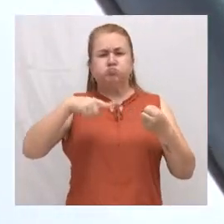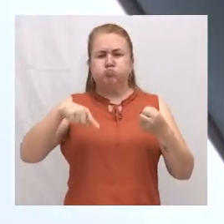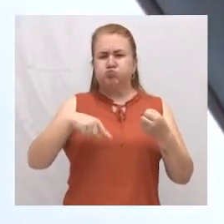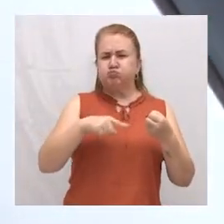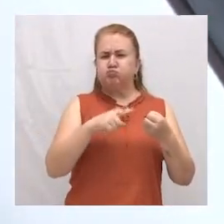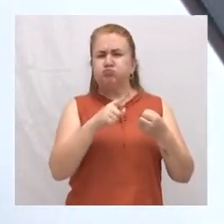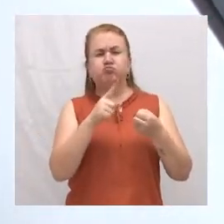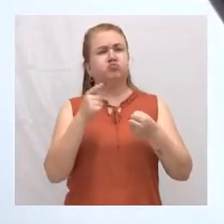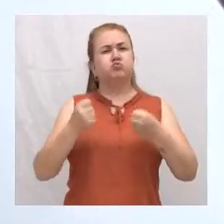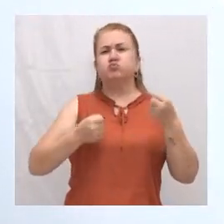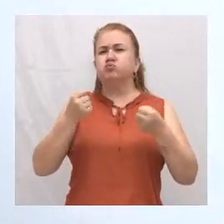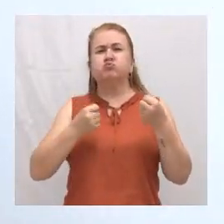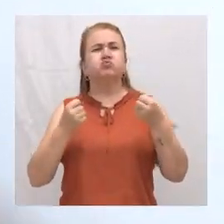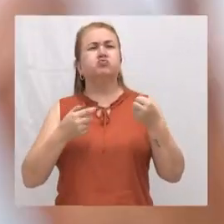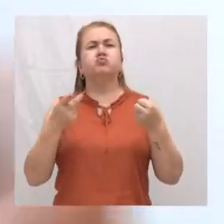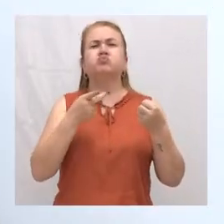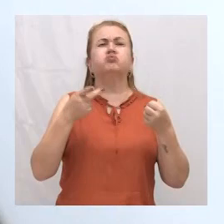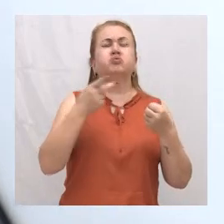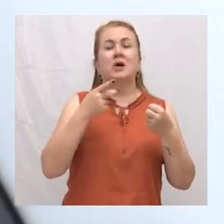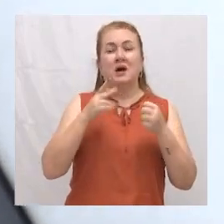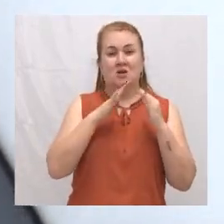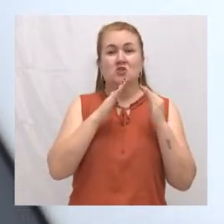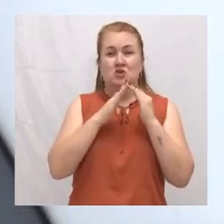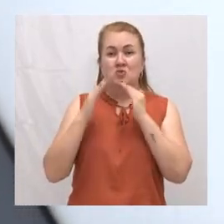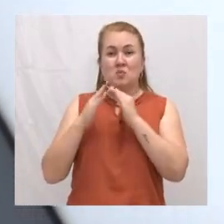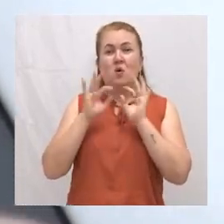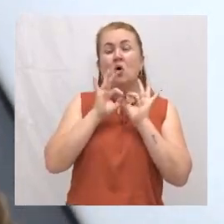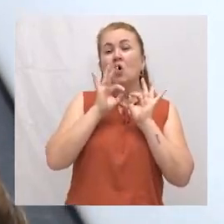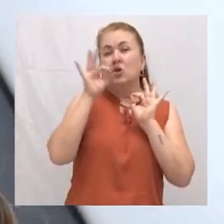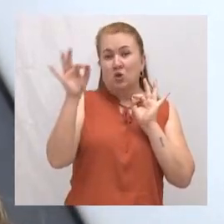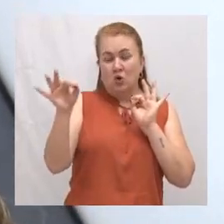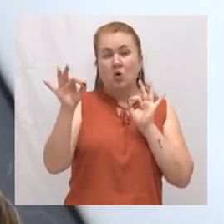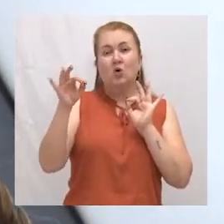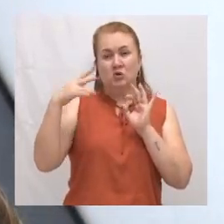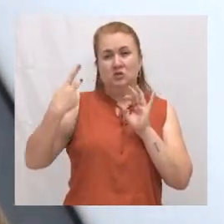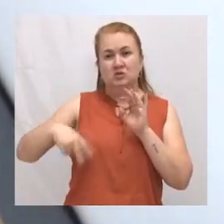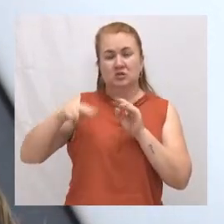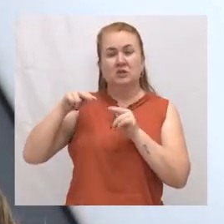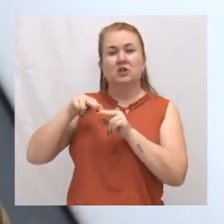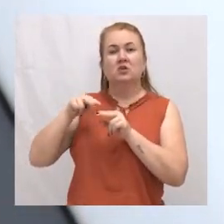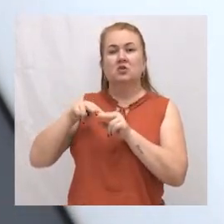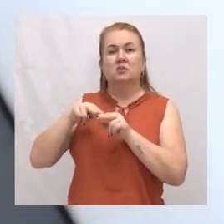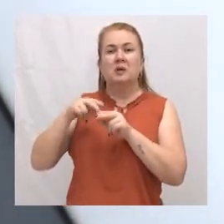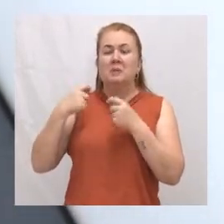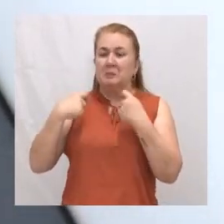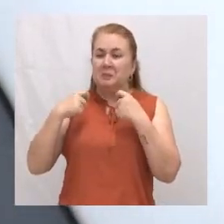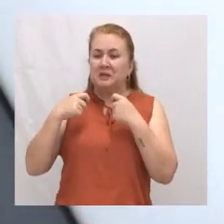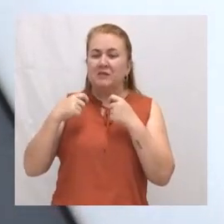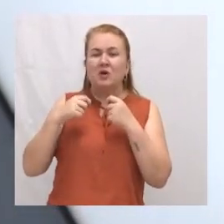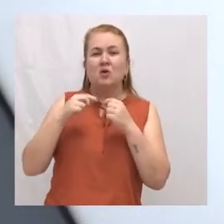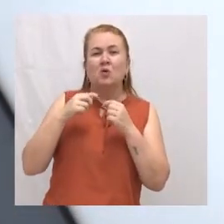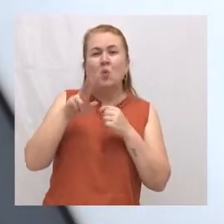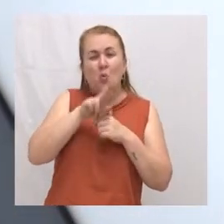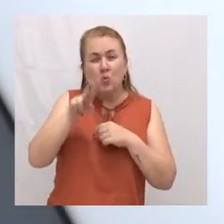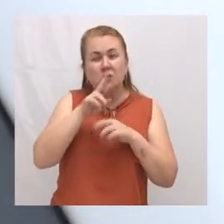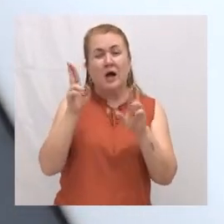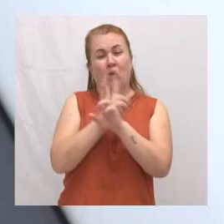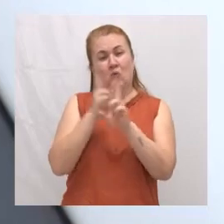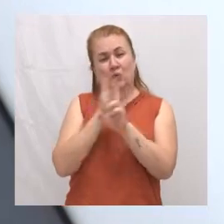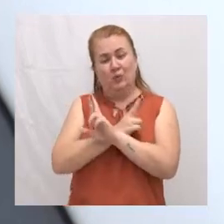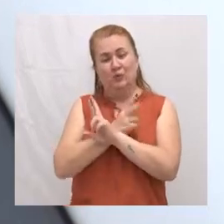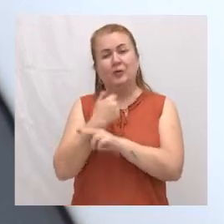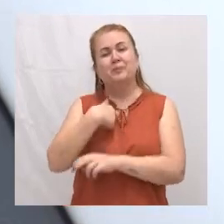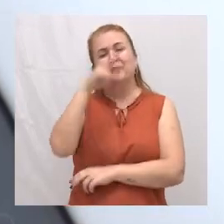carro, nós moramos um pouco distante de Uberaba, tinha que pegar um pedaço de rodovia, e eu lembro que